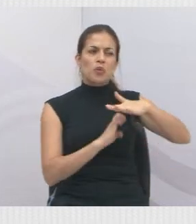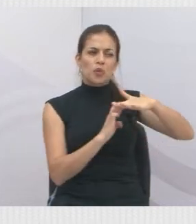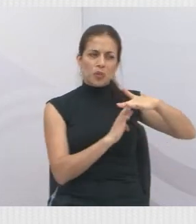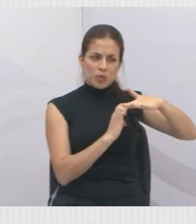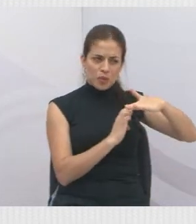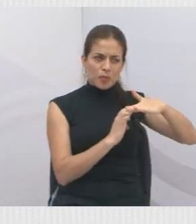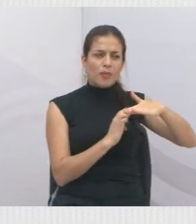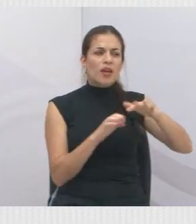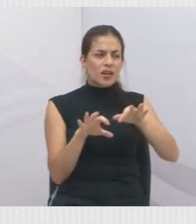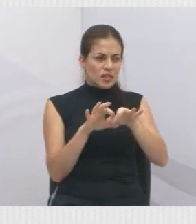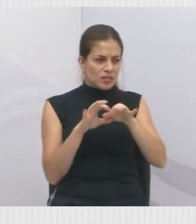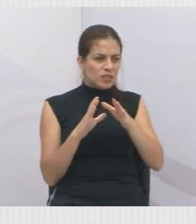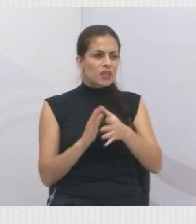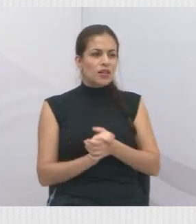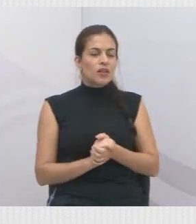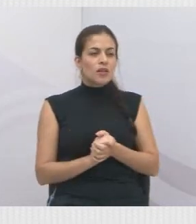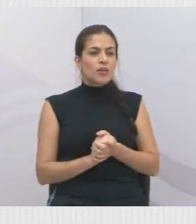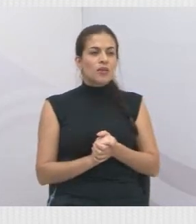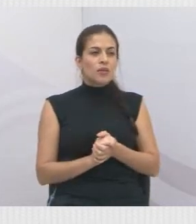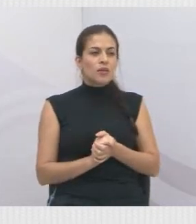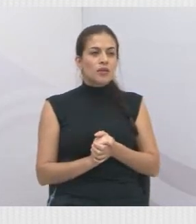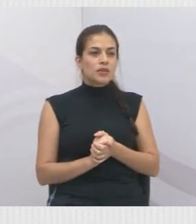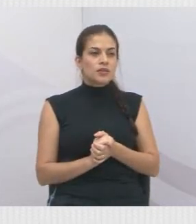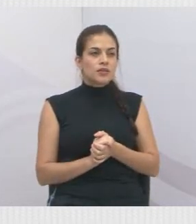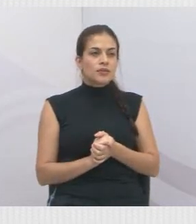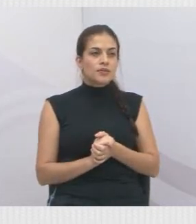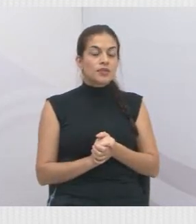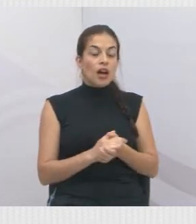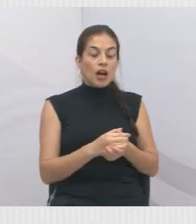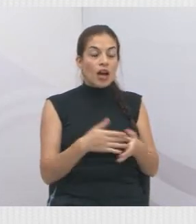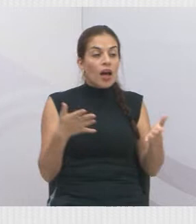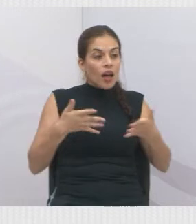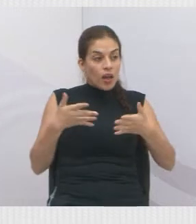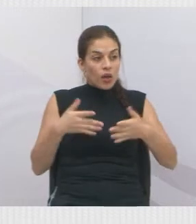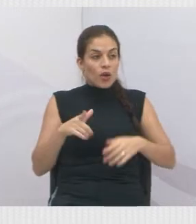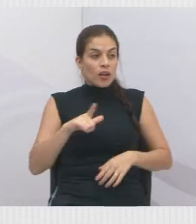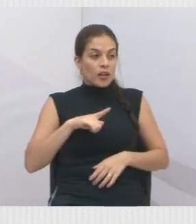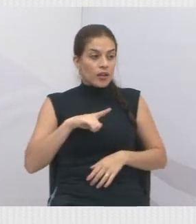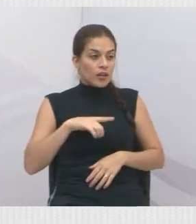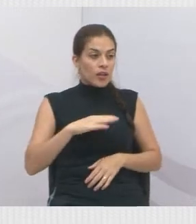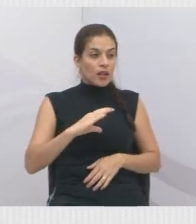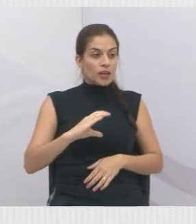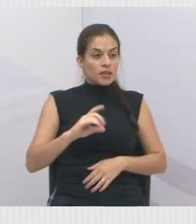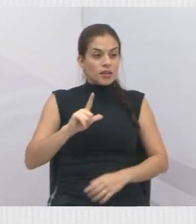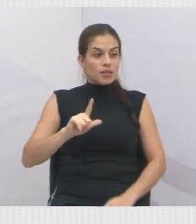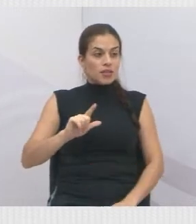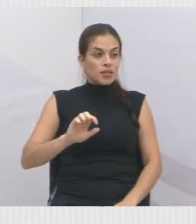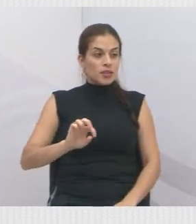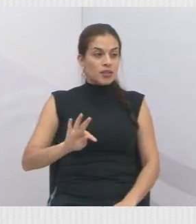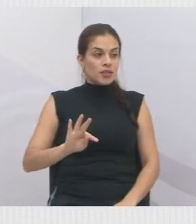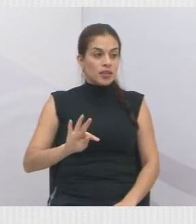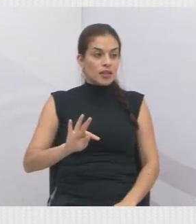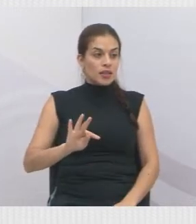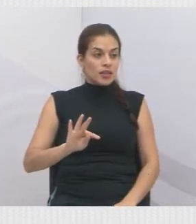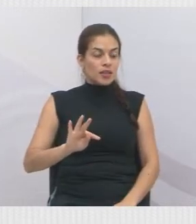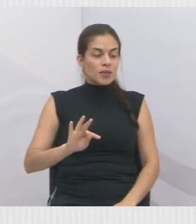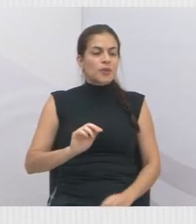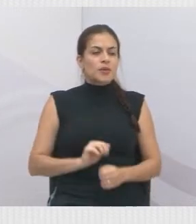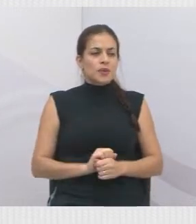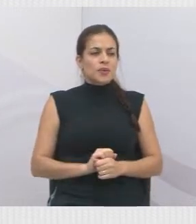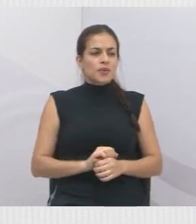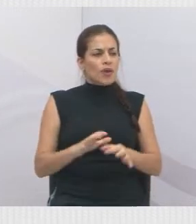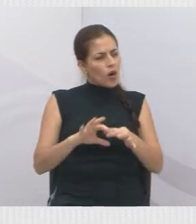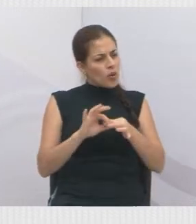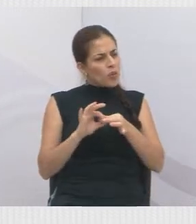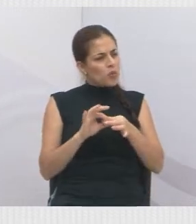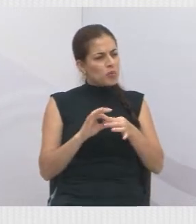aí a previsão na CLT de o empregador com o empregado fazer esse acordo, só que alguns